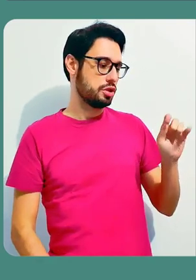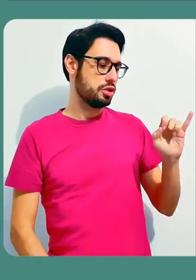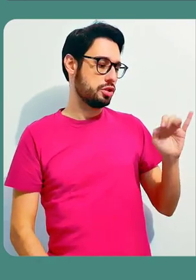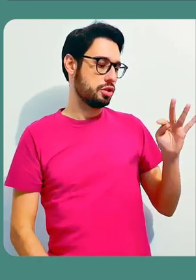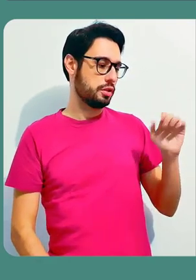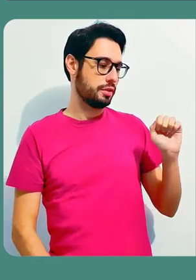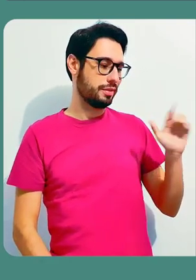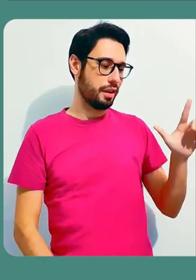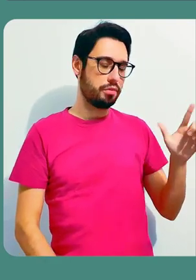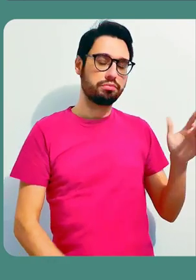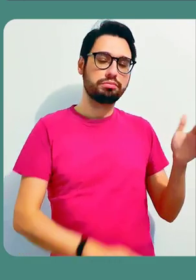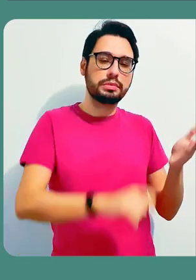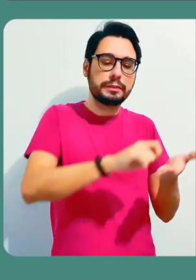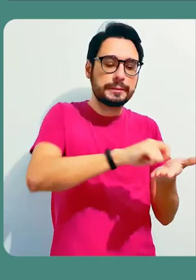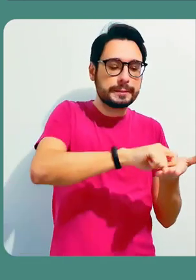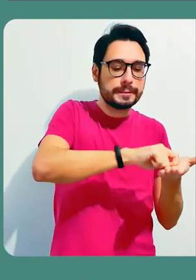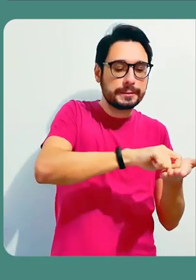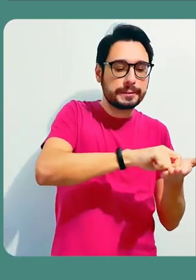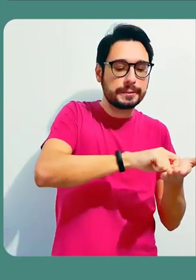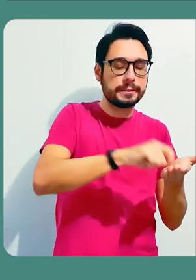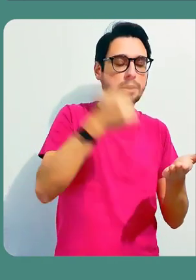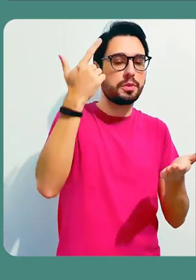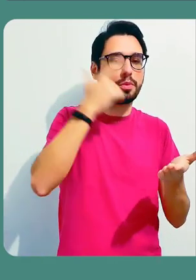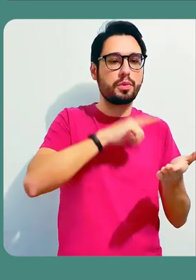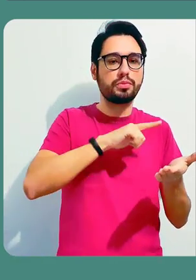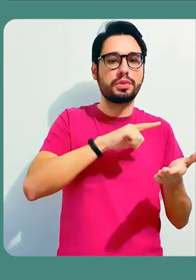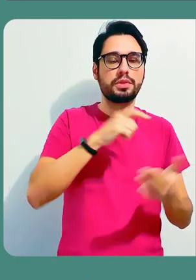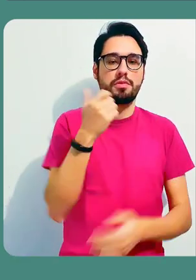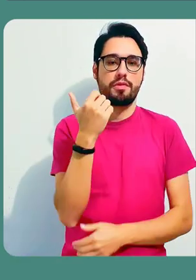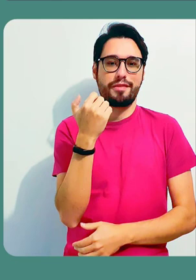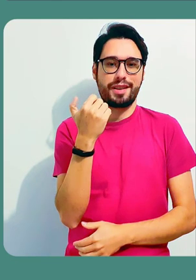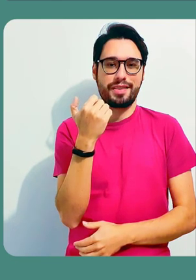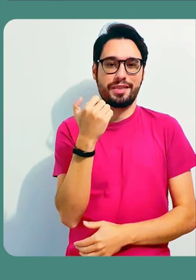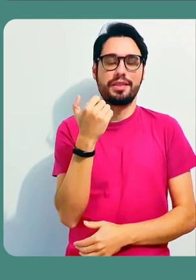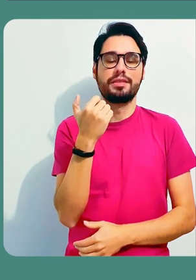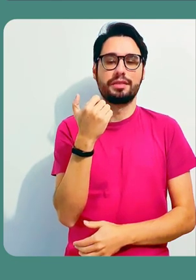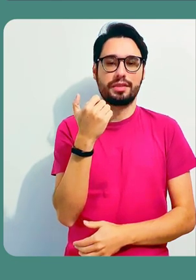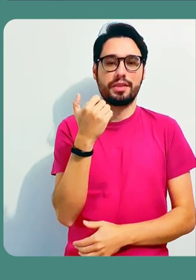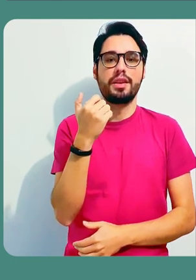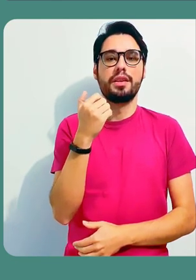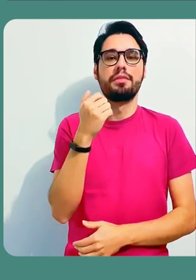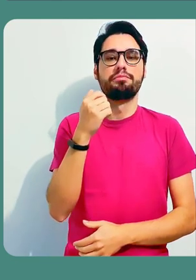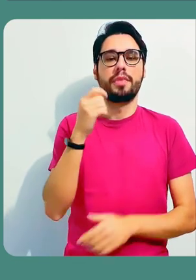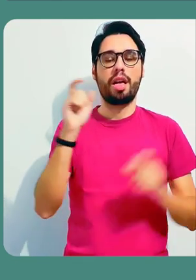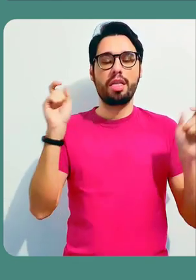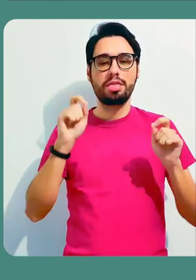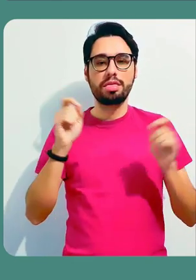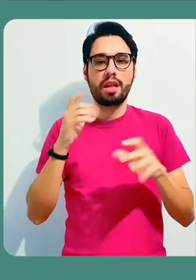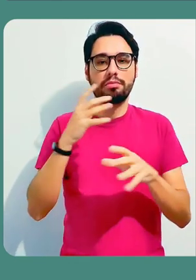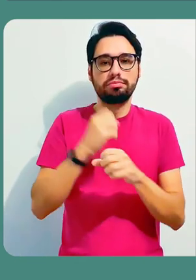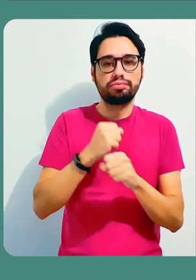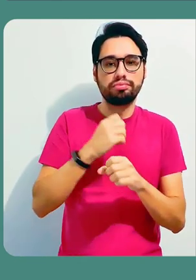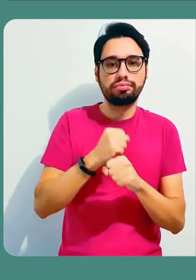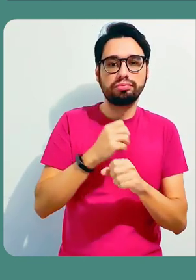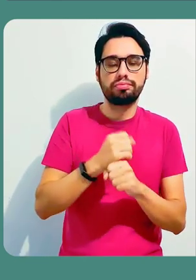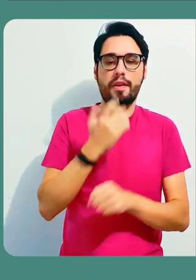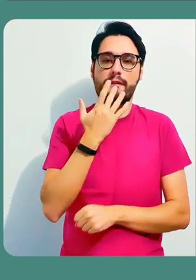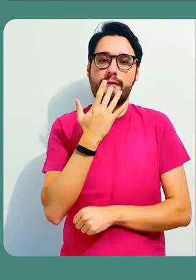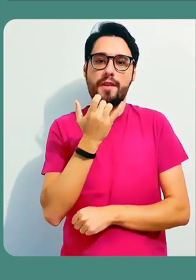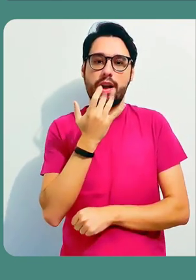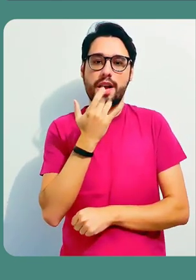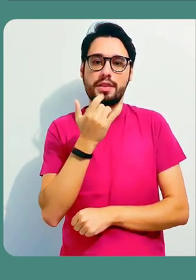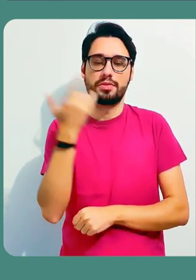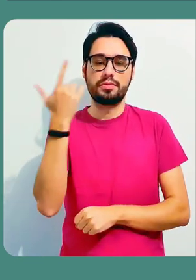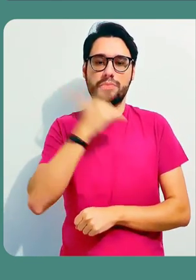atividade. Então, eu utilizo aqui a ferramenta caneta, mão livre, e eu tenho uma mesa digitalizadora no qual eu